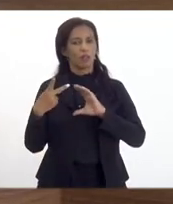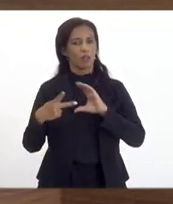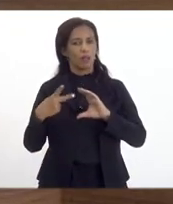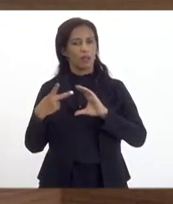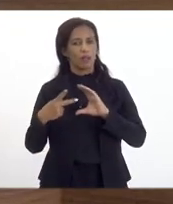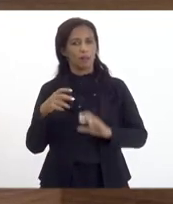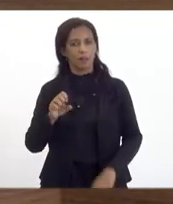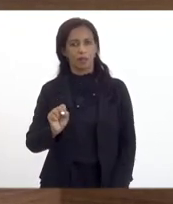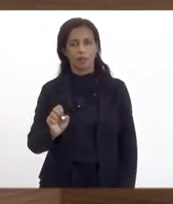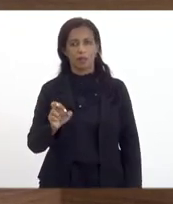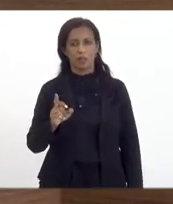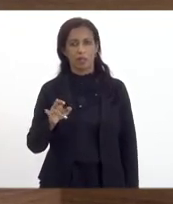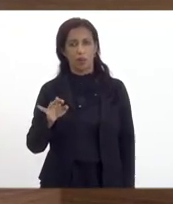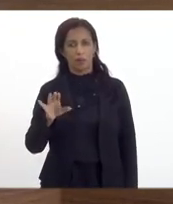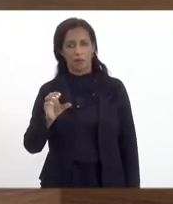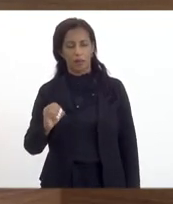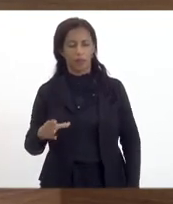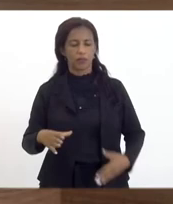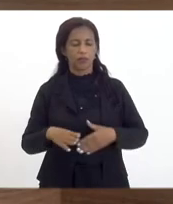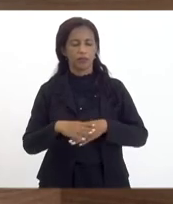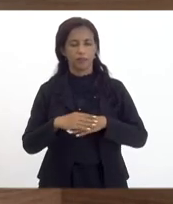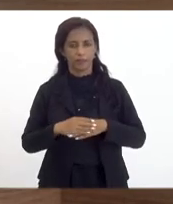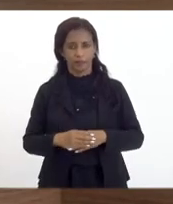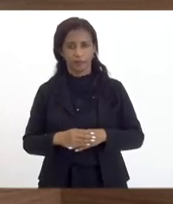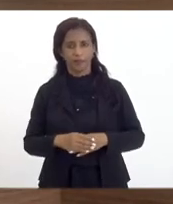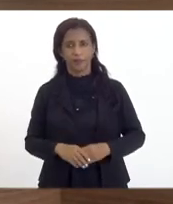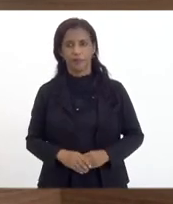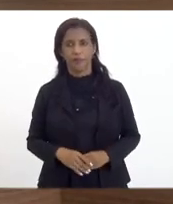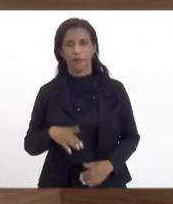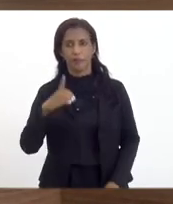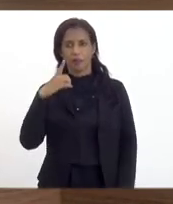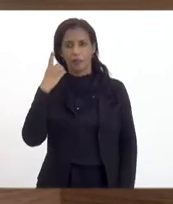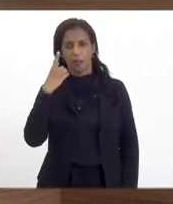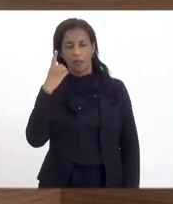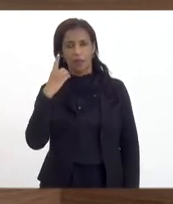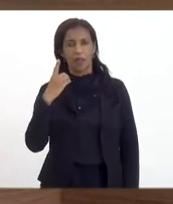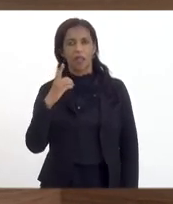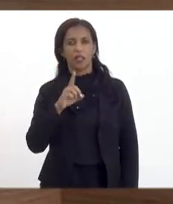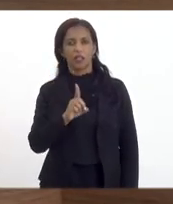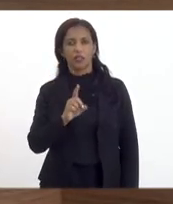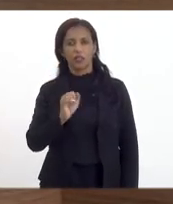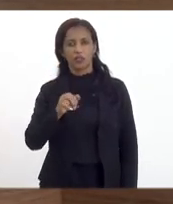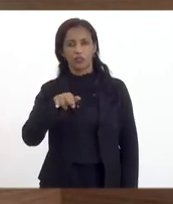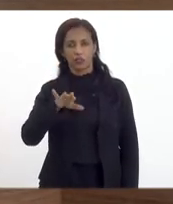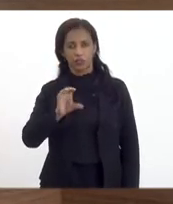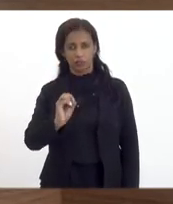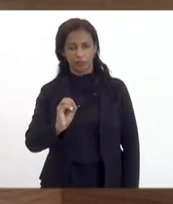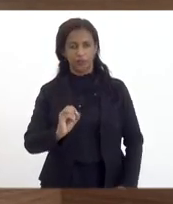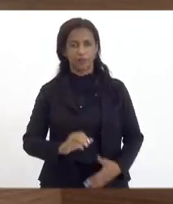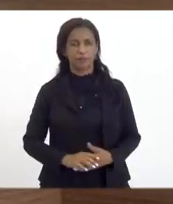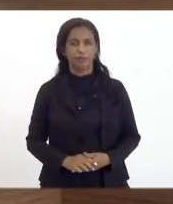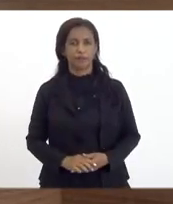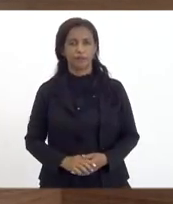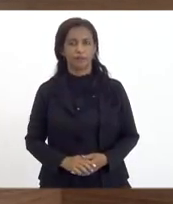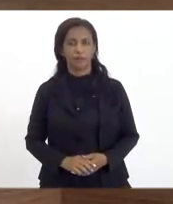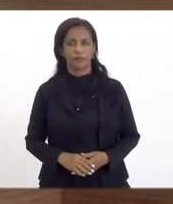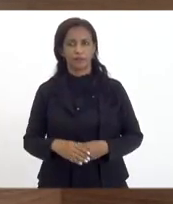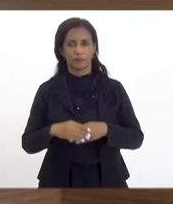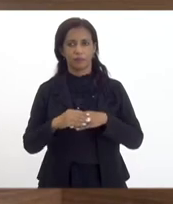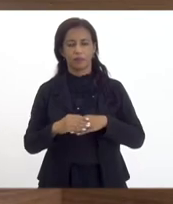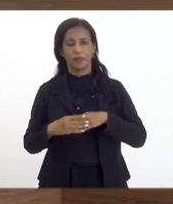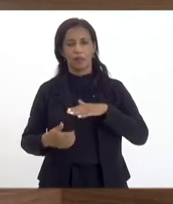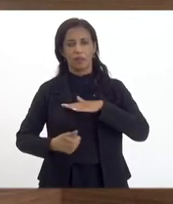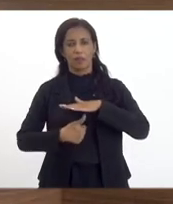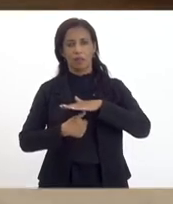Pereira. Cumprimento o deputado Marcelo Ndino, Cumprimento o reitor